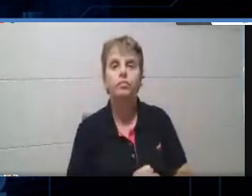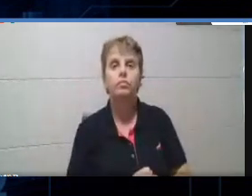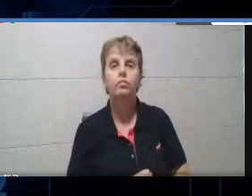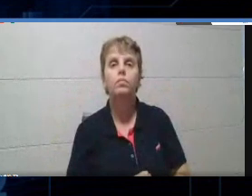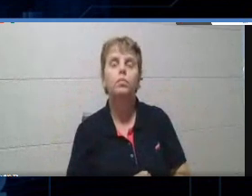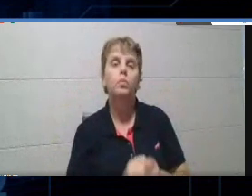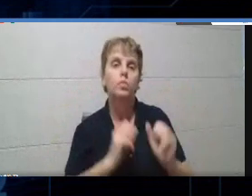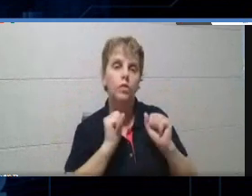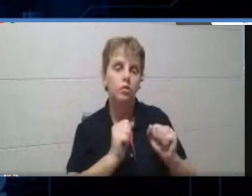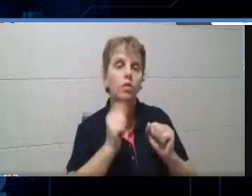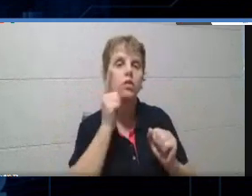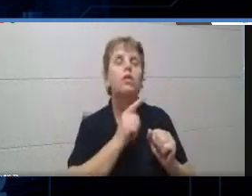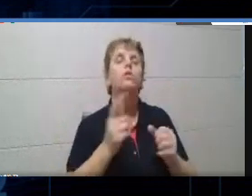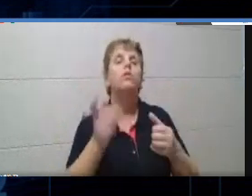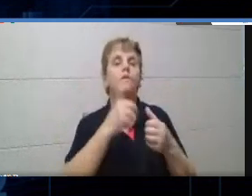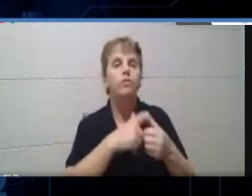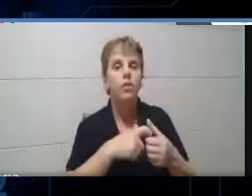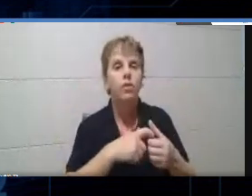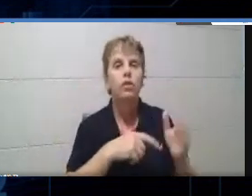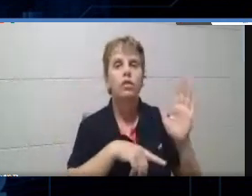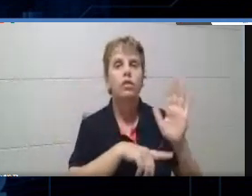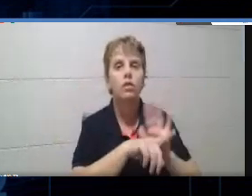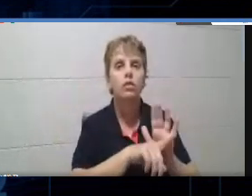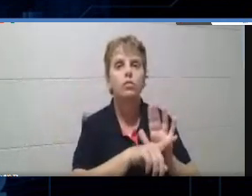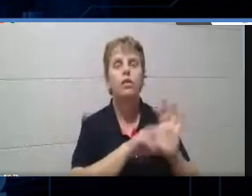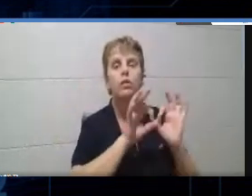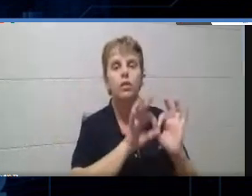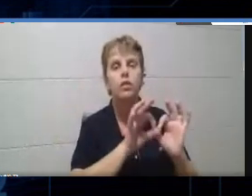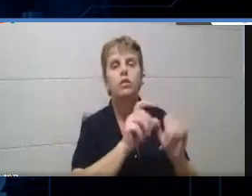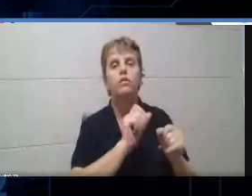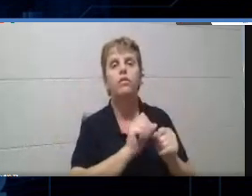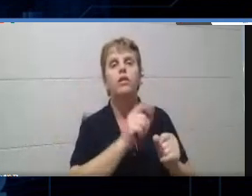alunos possam retornar as questões incorretas e refazê-las, tá?